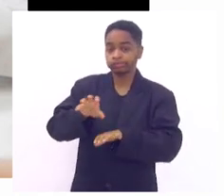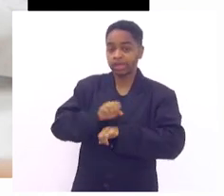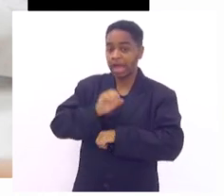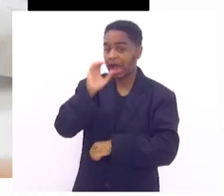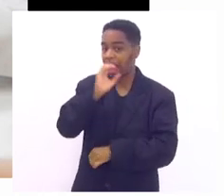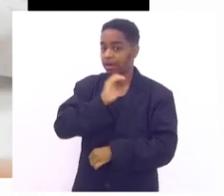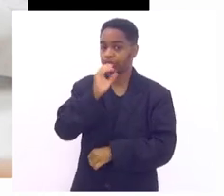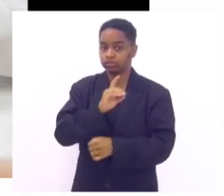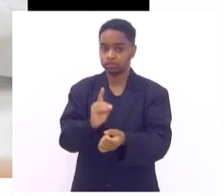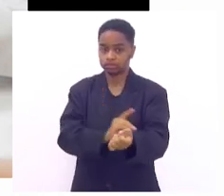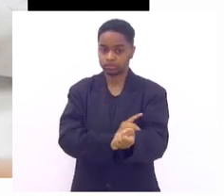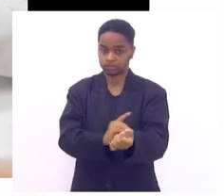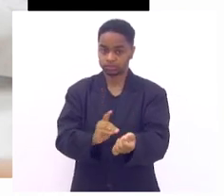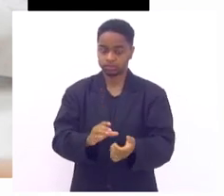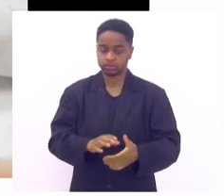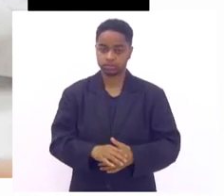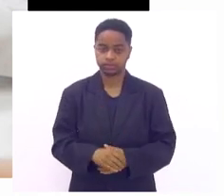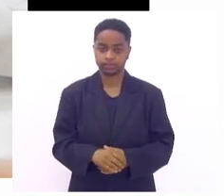diabetes. Pode passar.